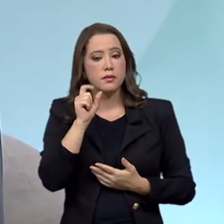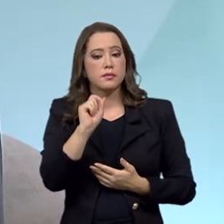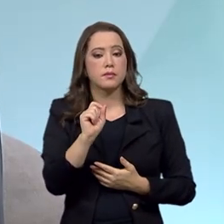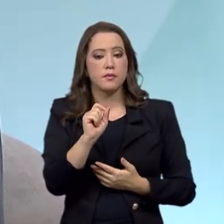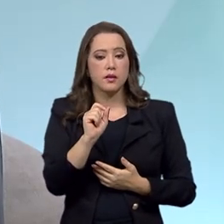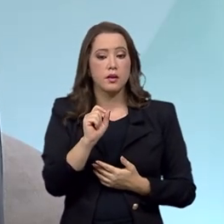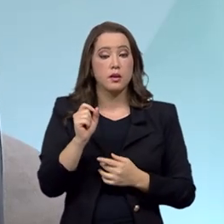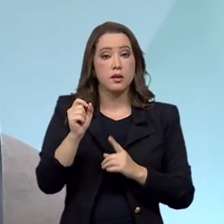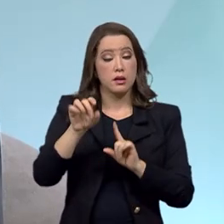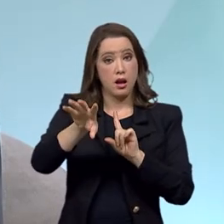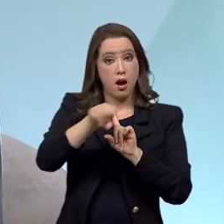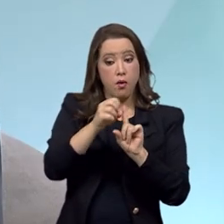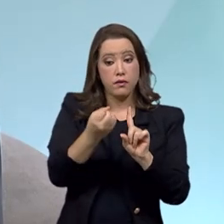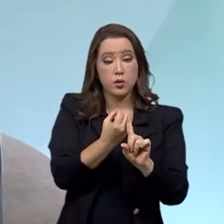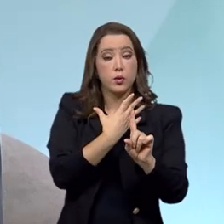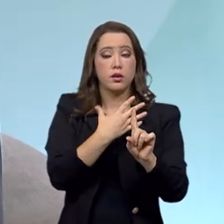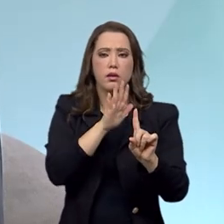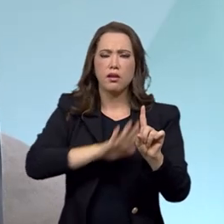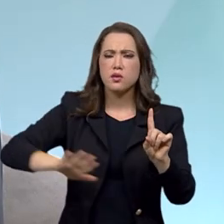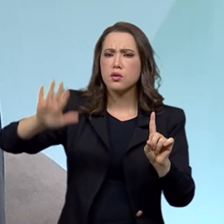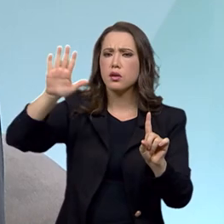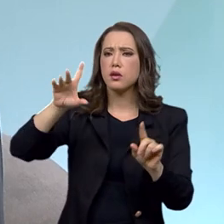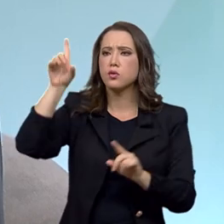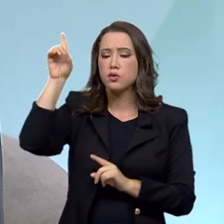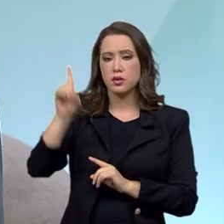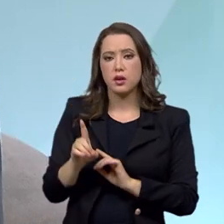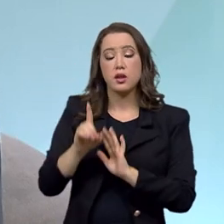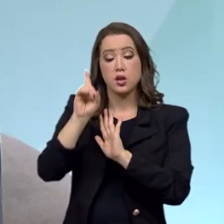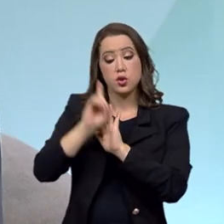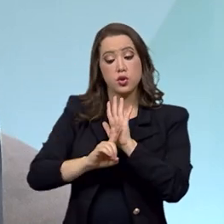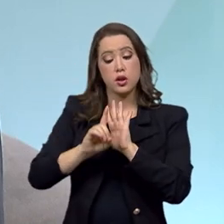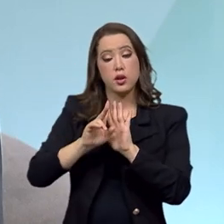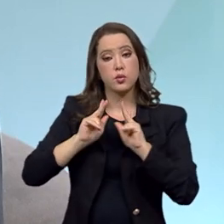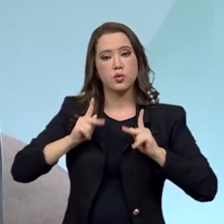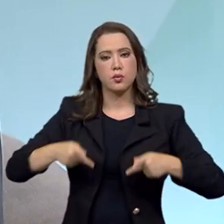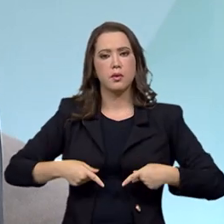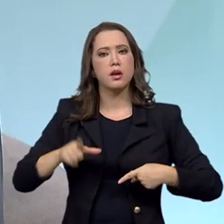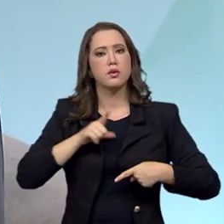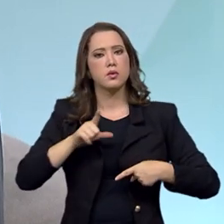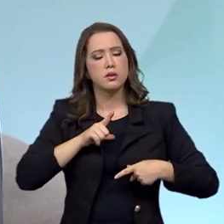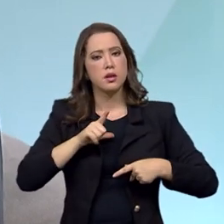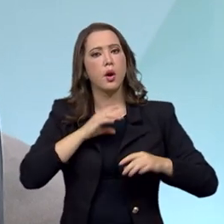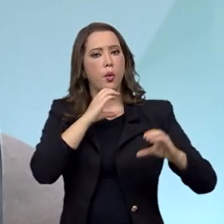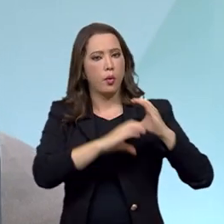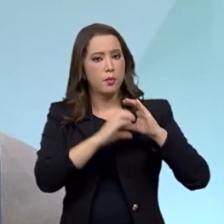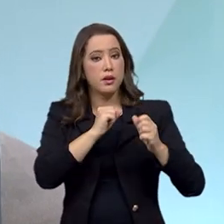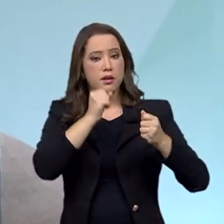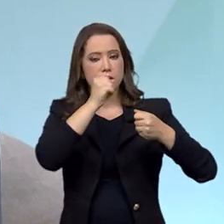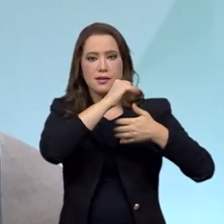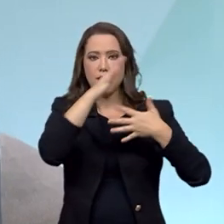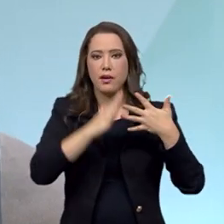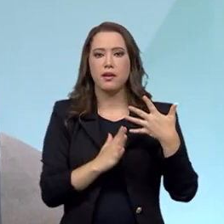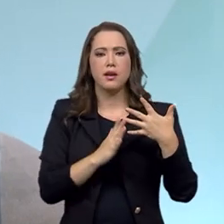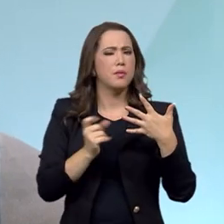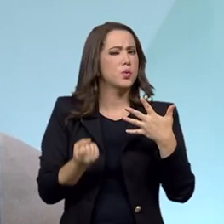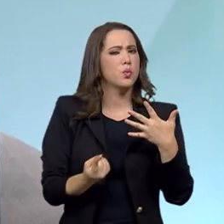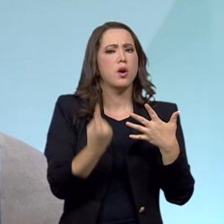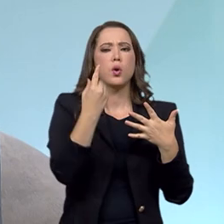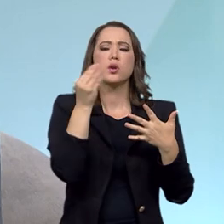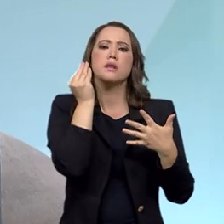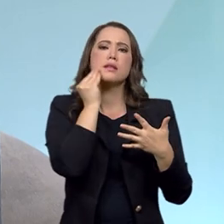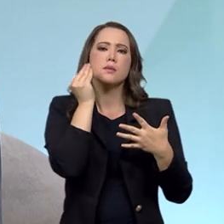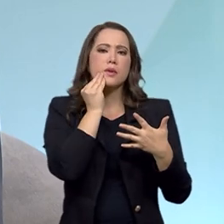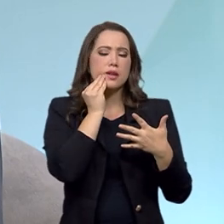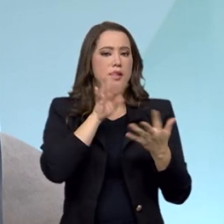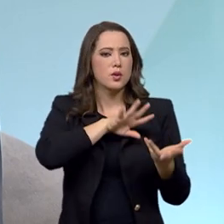a Ouvidoria Nacional de Direitos Humanos possui um canal em Libras, e essa é uma experiência única no mundo, que permite que as pessoas